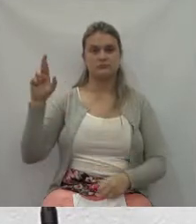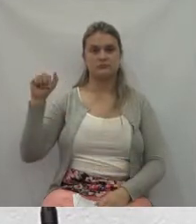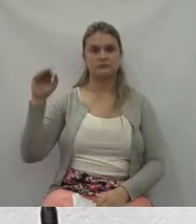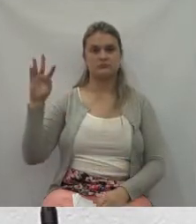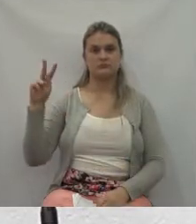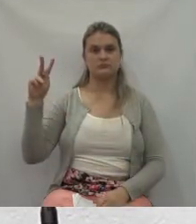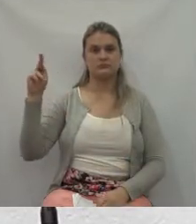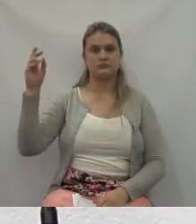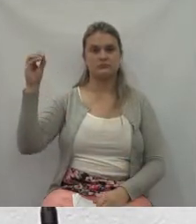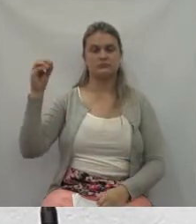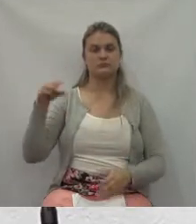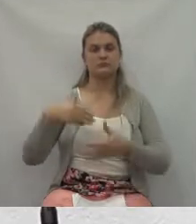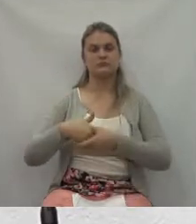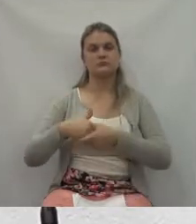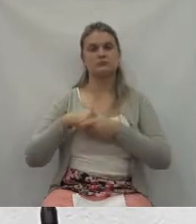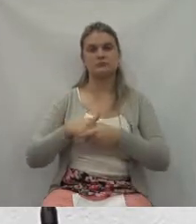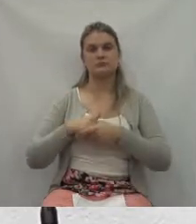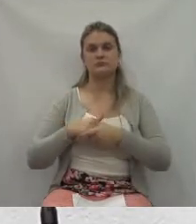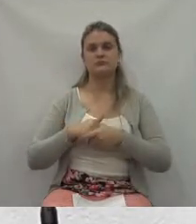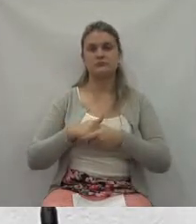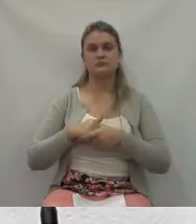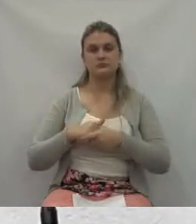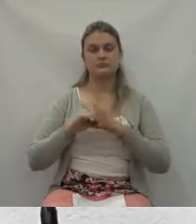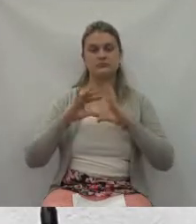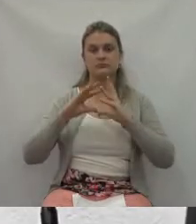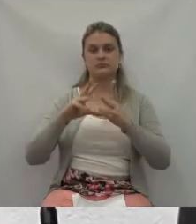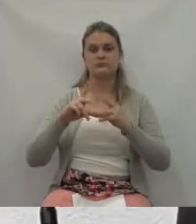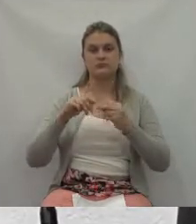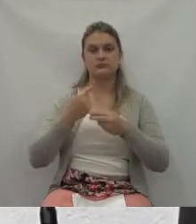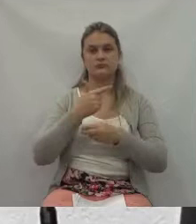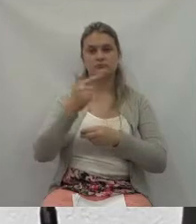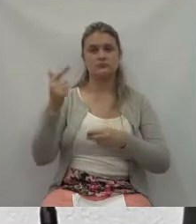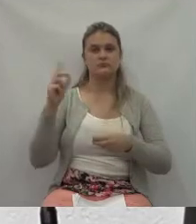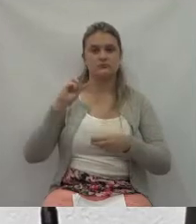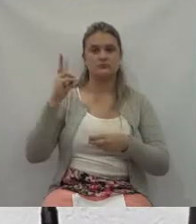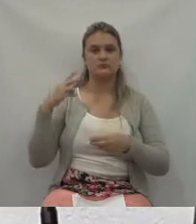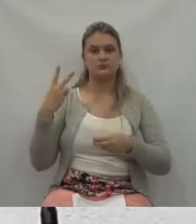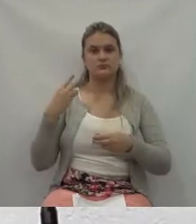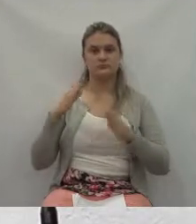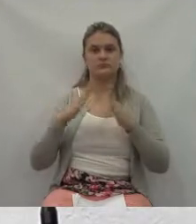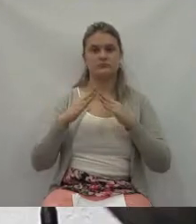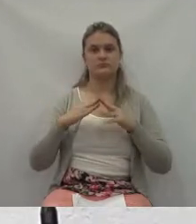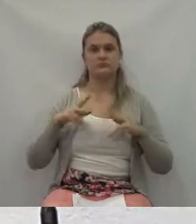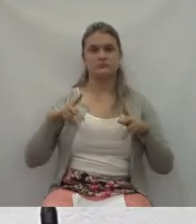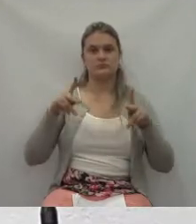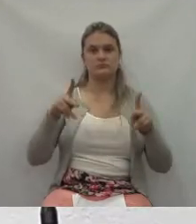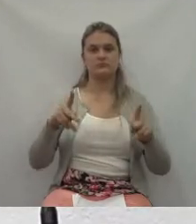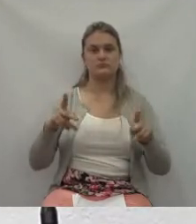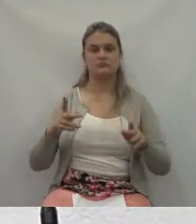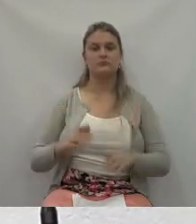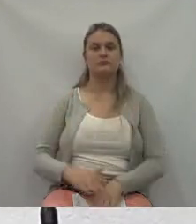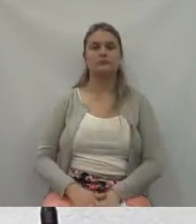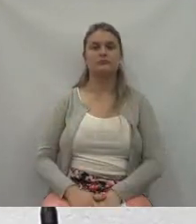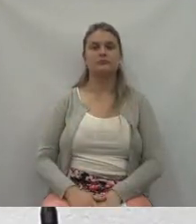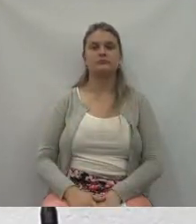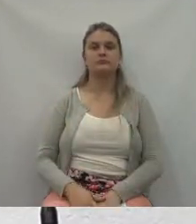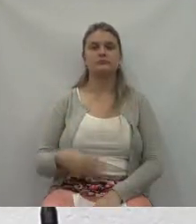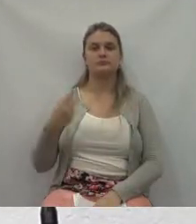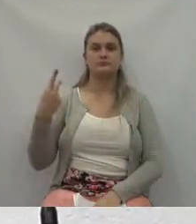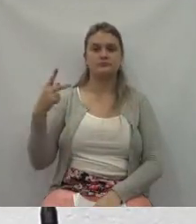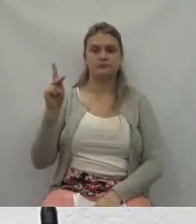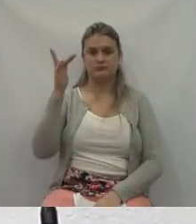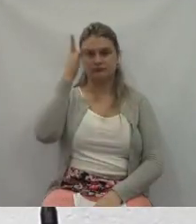os demais edis desta Casa do Povo. Excelentíssimo, senhor prefeito